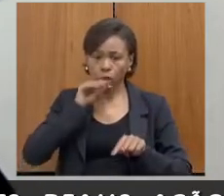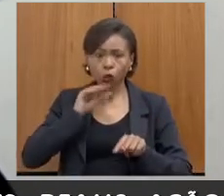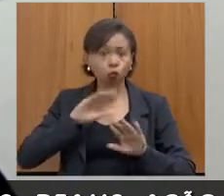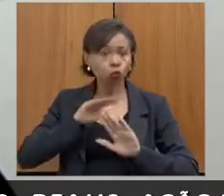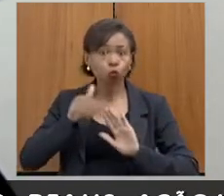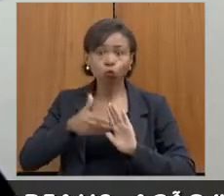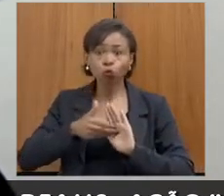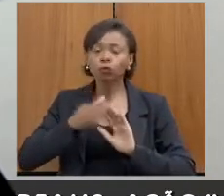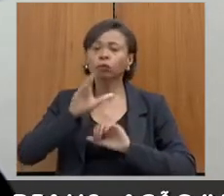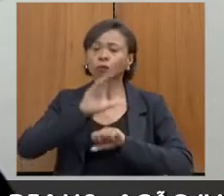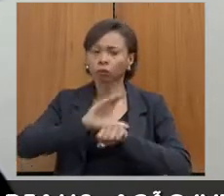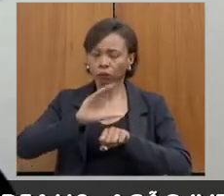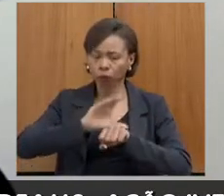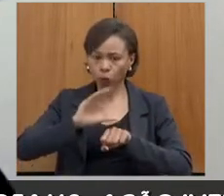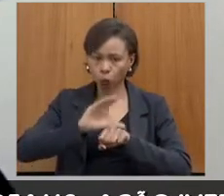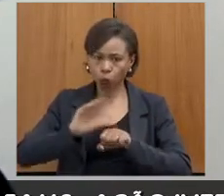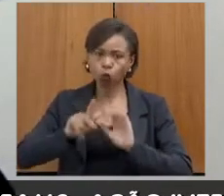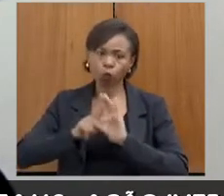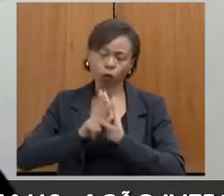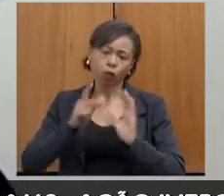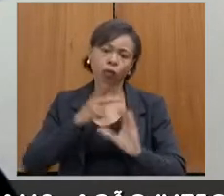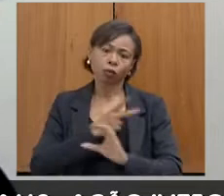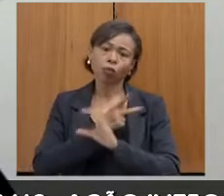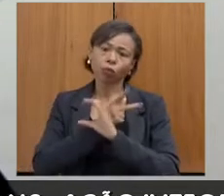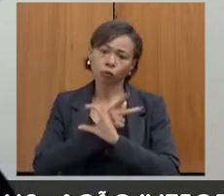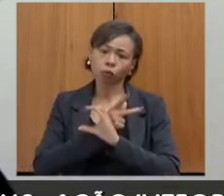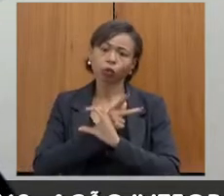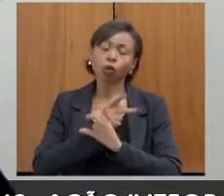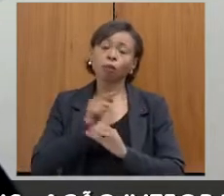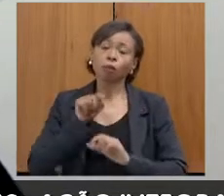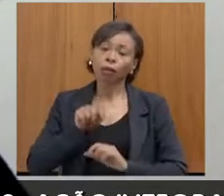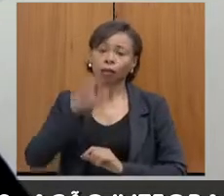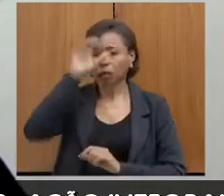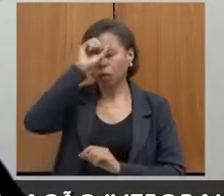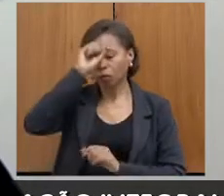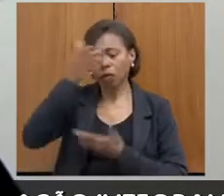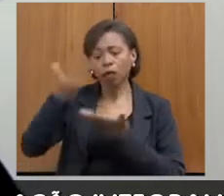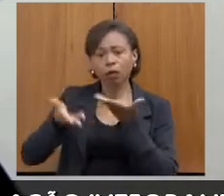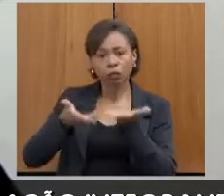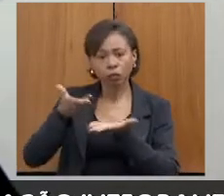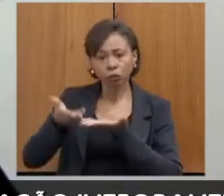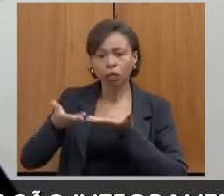ministrado pela Polícia Civil para que a gente possa realizar esse atendimento de forma mais humanizada.